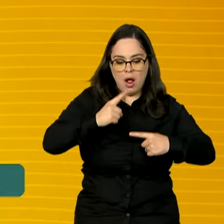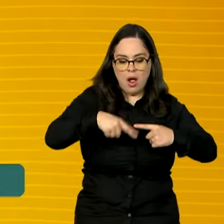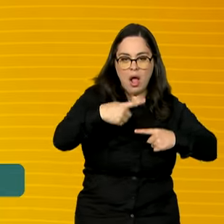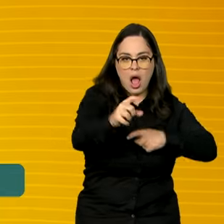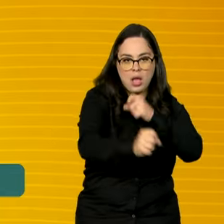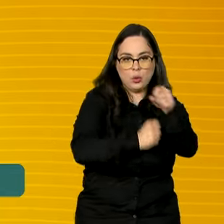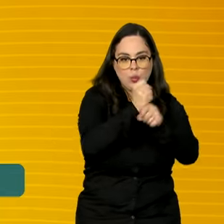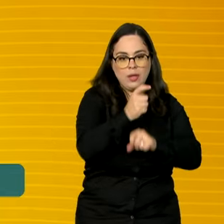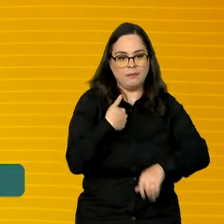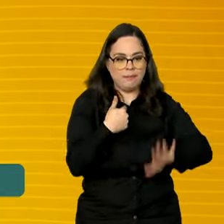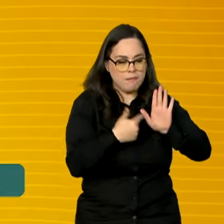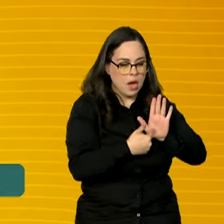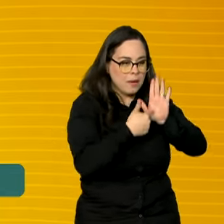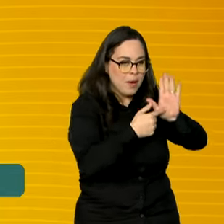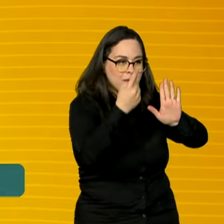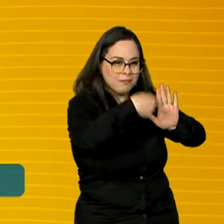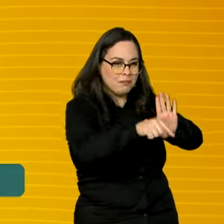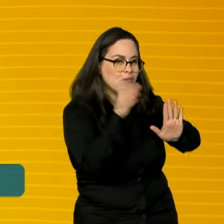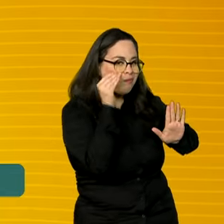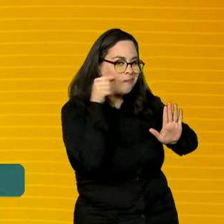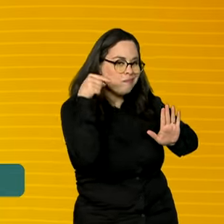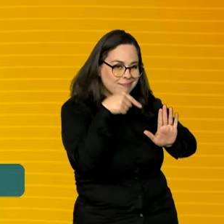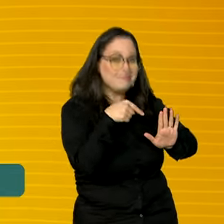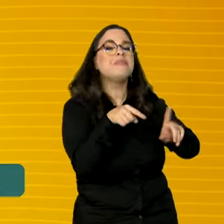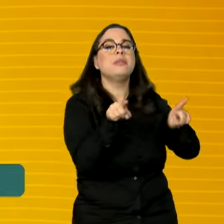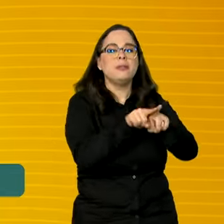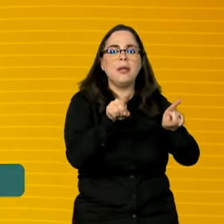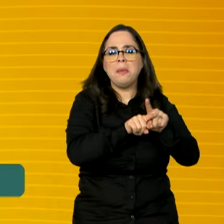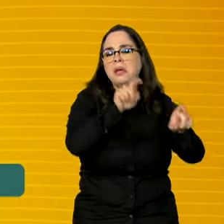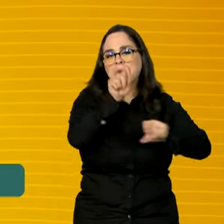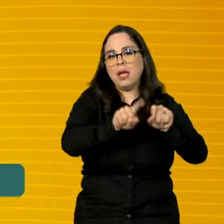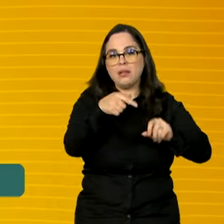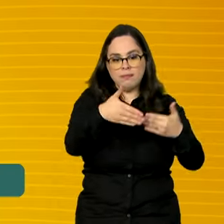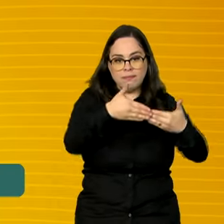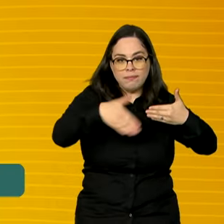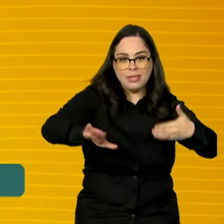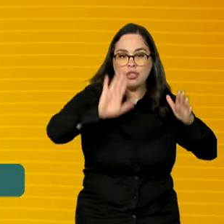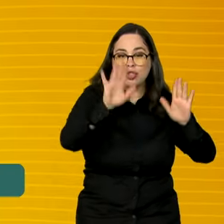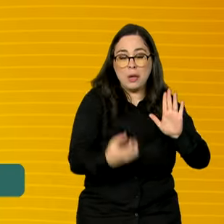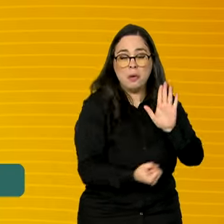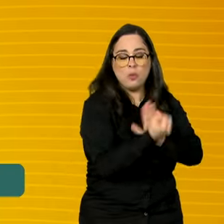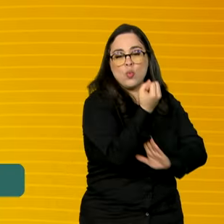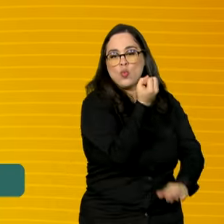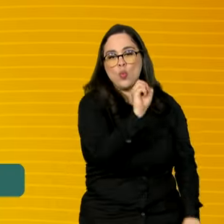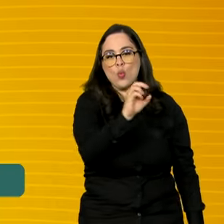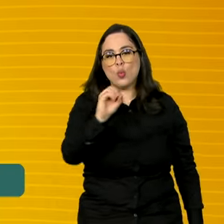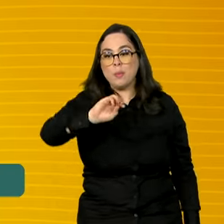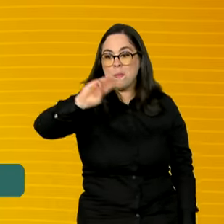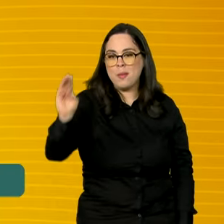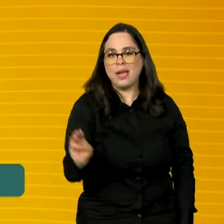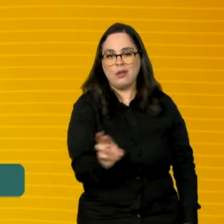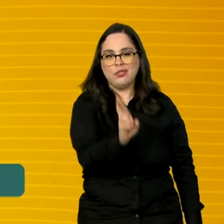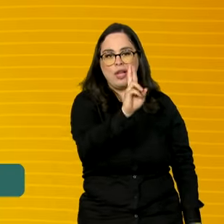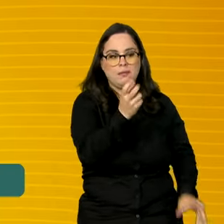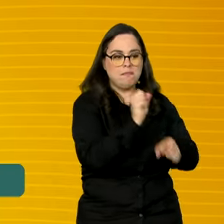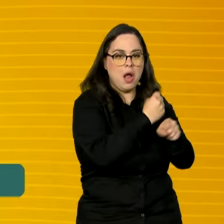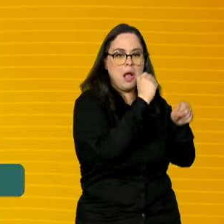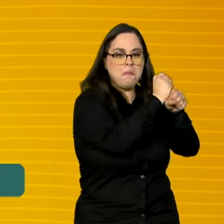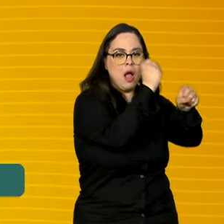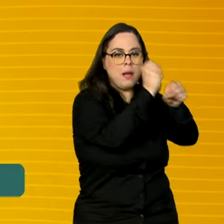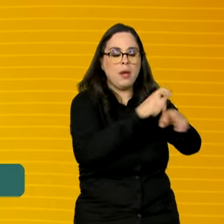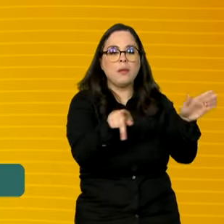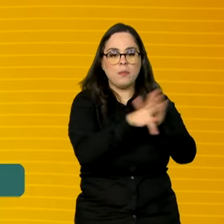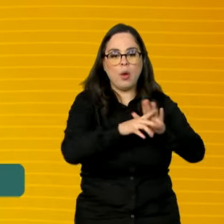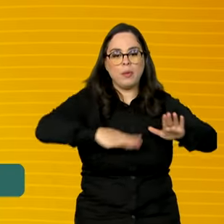e eu vou mostrando aí para todo mundo por aqui. Além disso, lançamos R 800 milhões em obras da